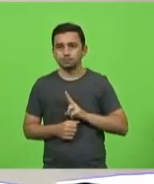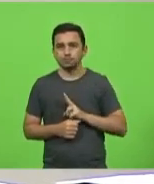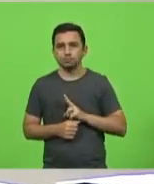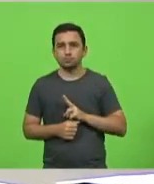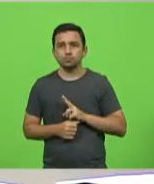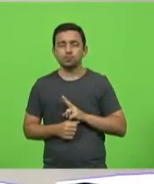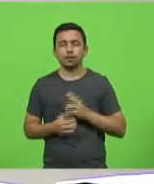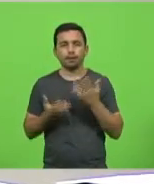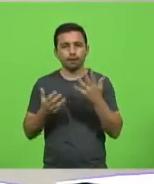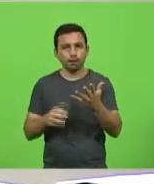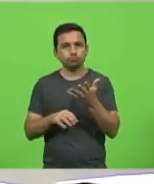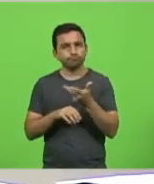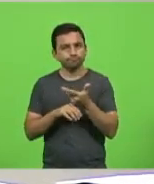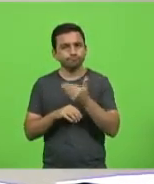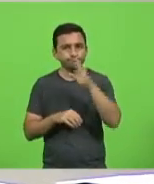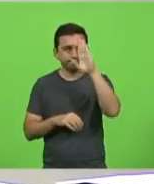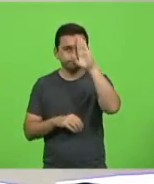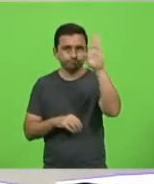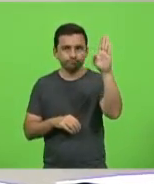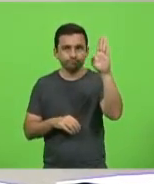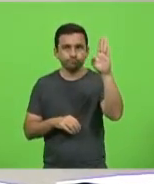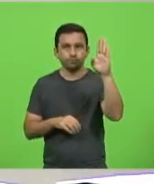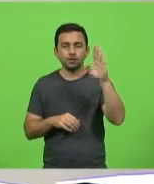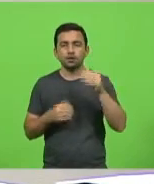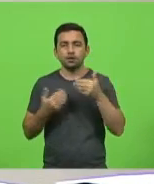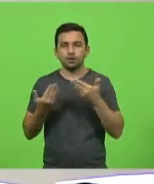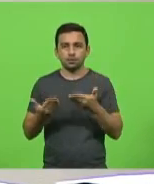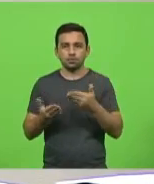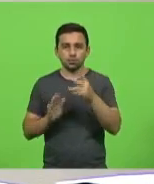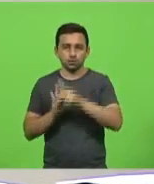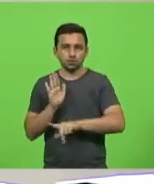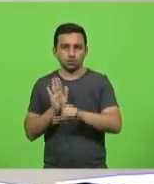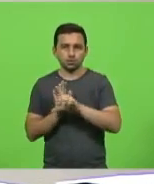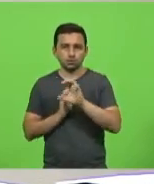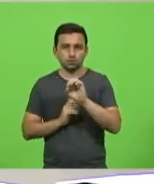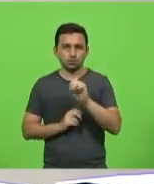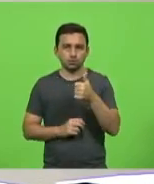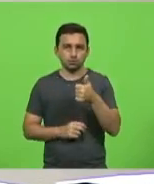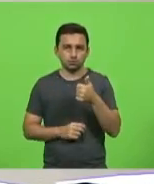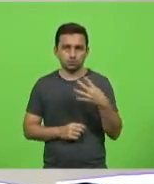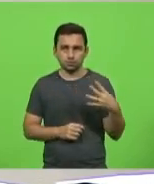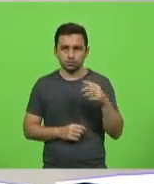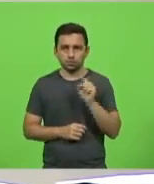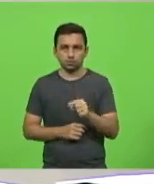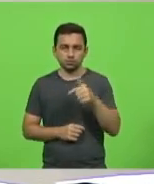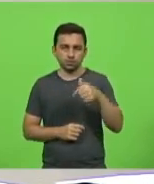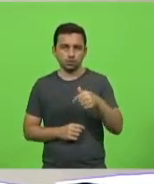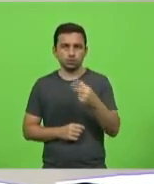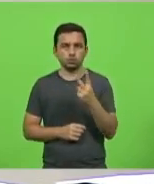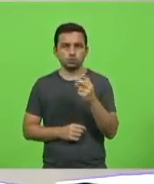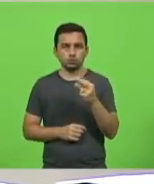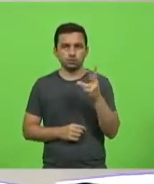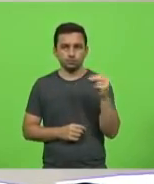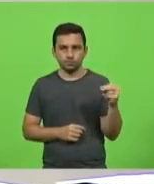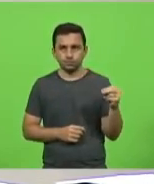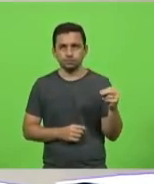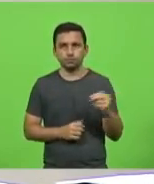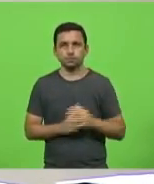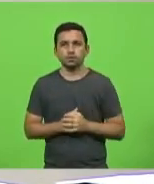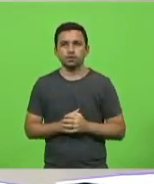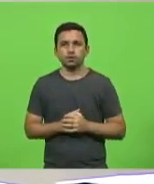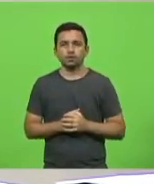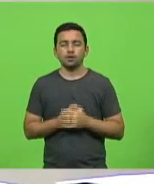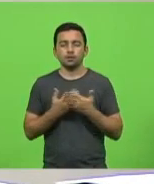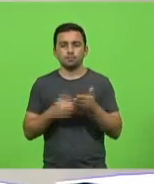prioridade na tramitação do projeto de lei número 0014.7 de 2020, da